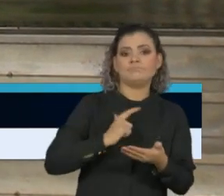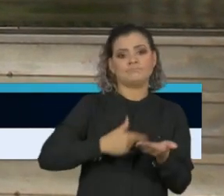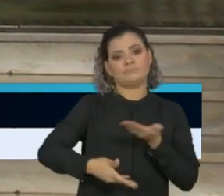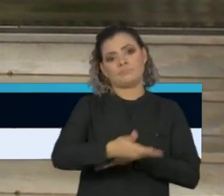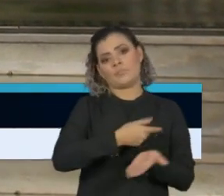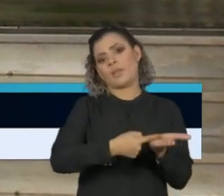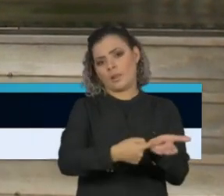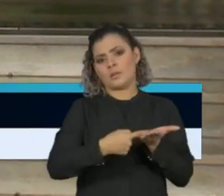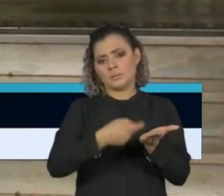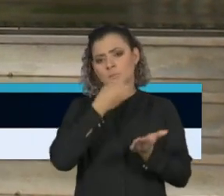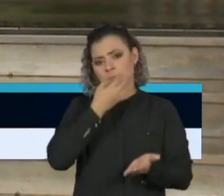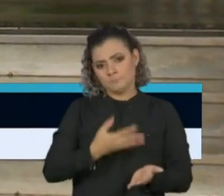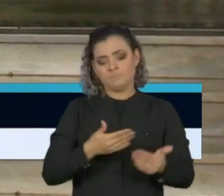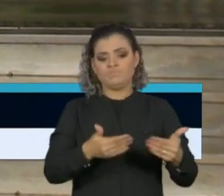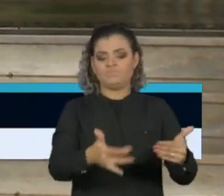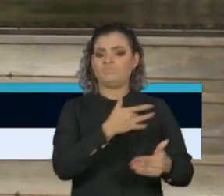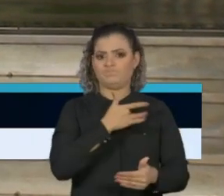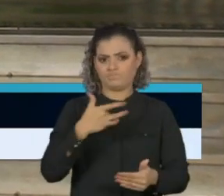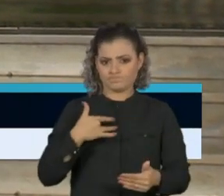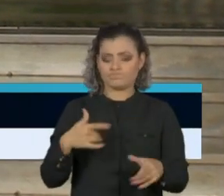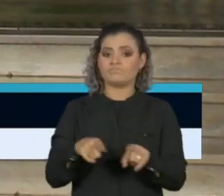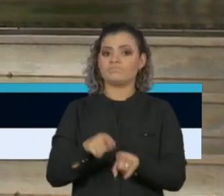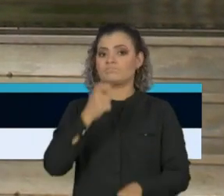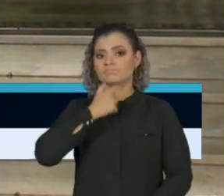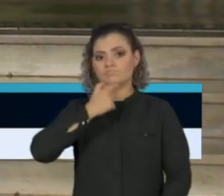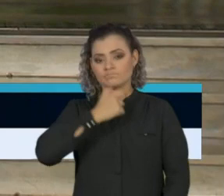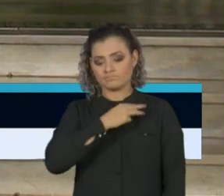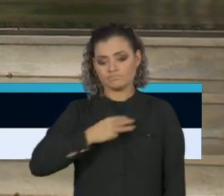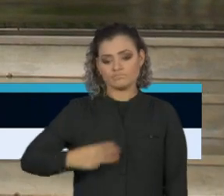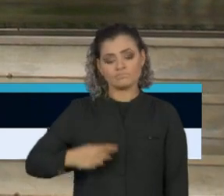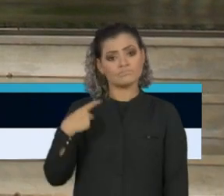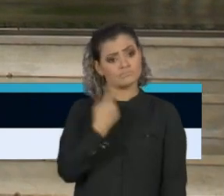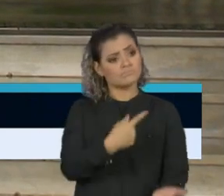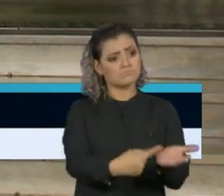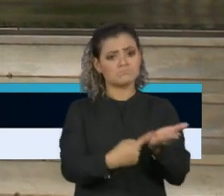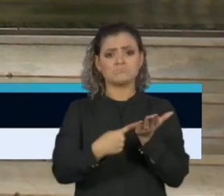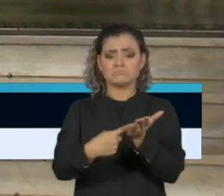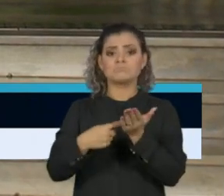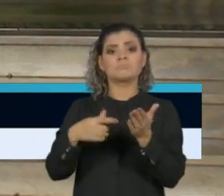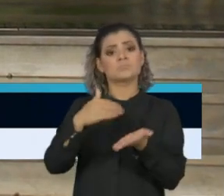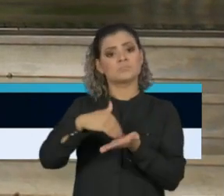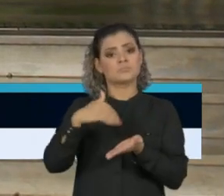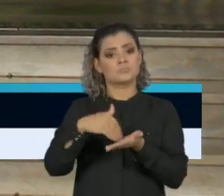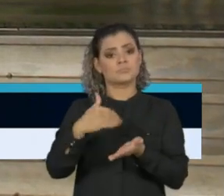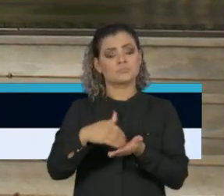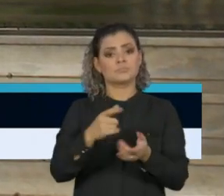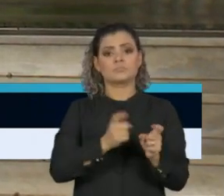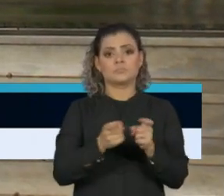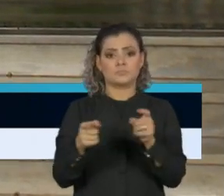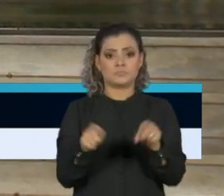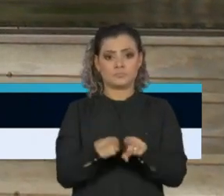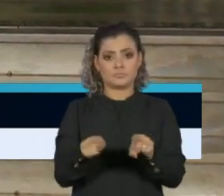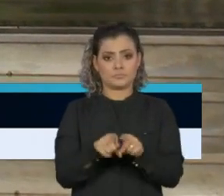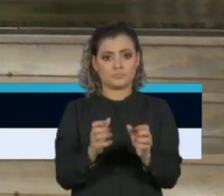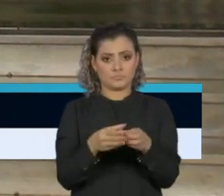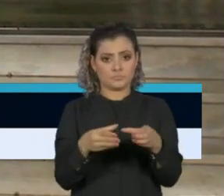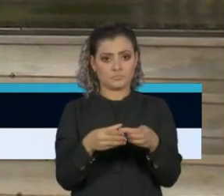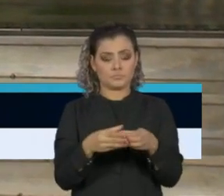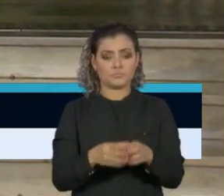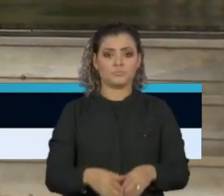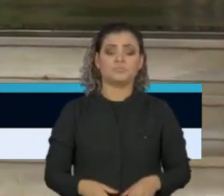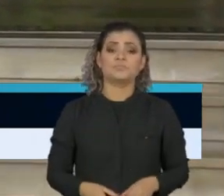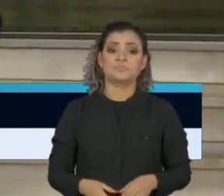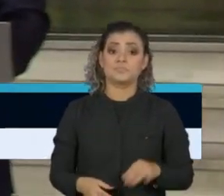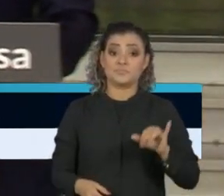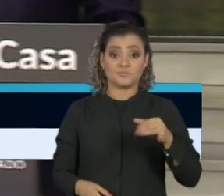estreita com o Ministério, com o ministro Zé Henrique Mandetta e com os seus secretários executivos também. Guerma? Pois não.